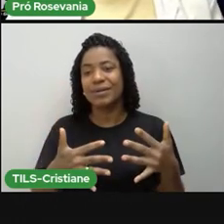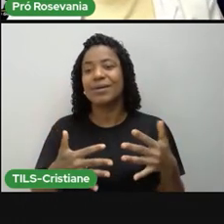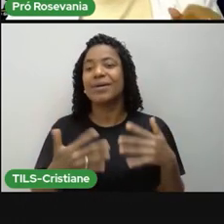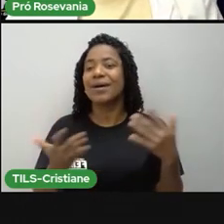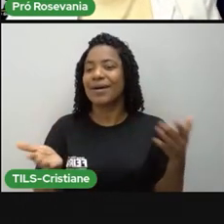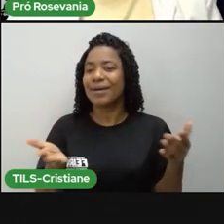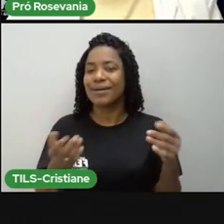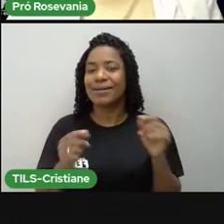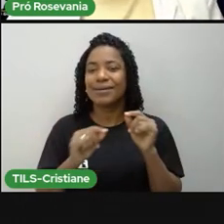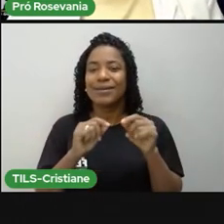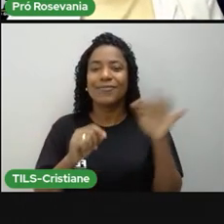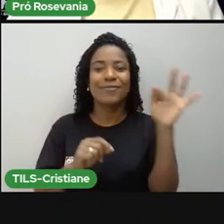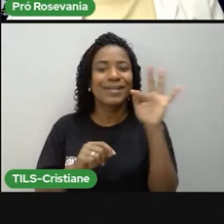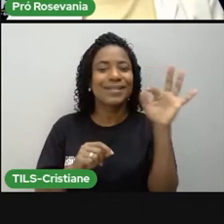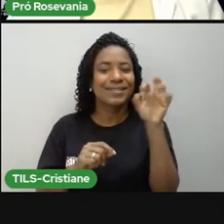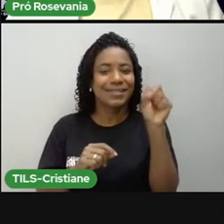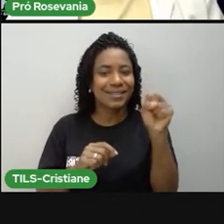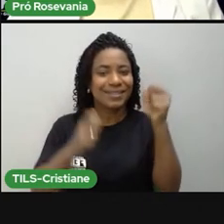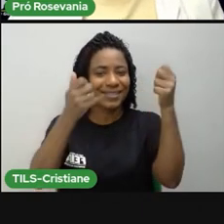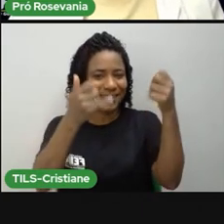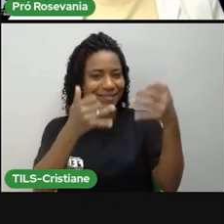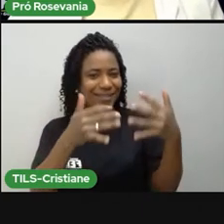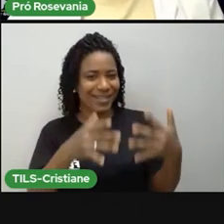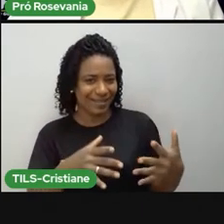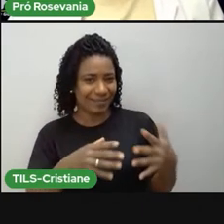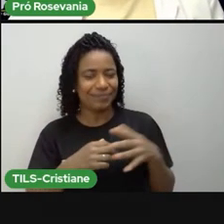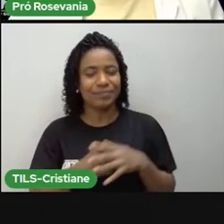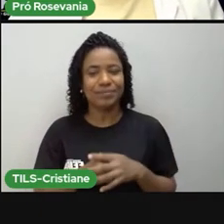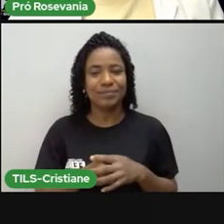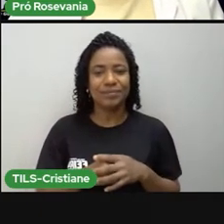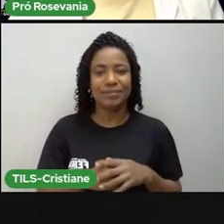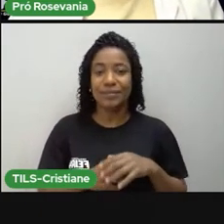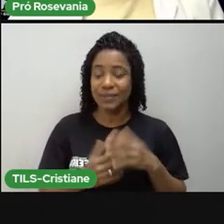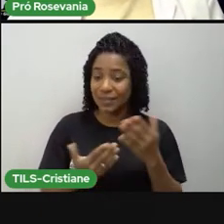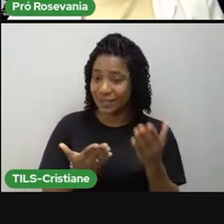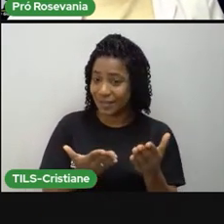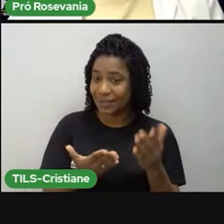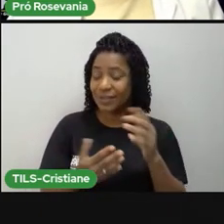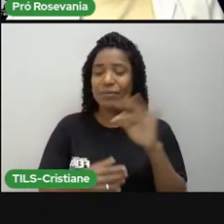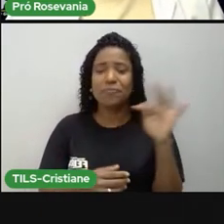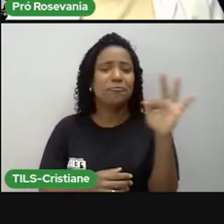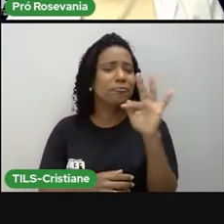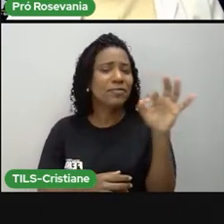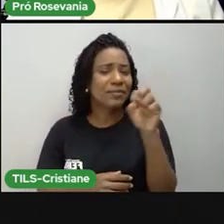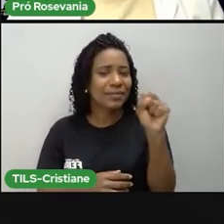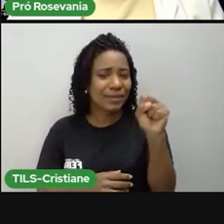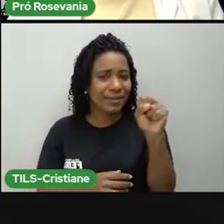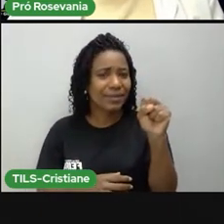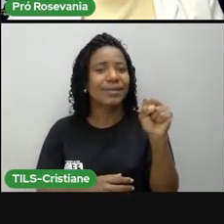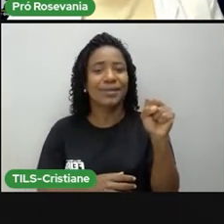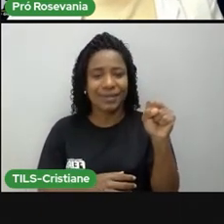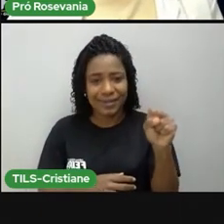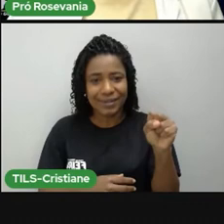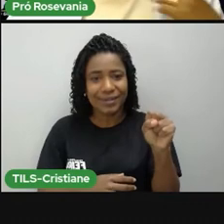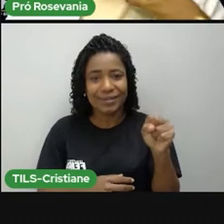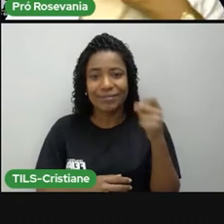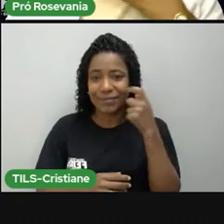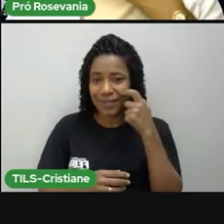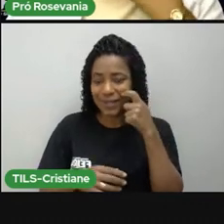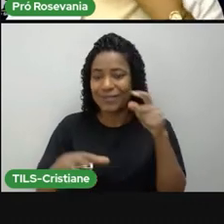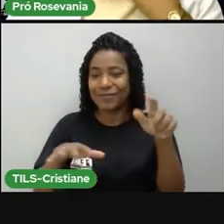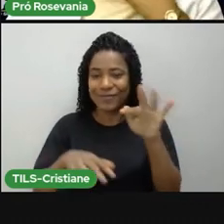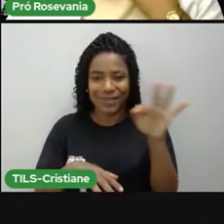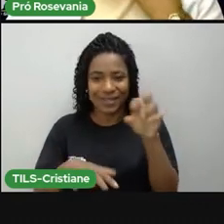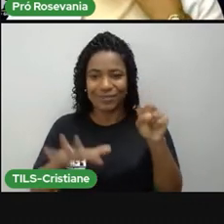lugarzinho aqui, que é Feira de Santana, né. Então, Feira de Santana, como vocês podem perceber, pegou boa parte disso, né,